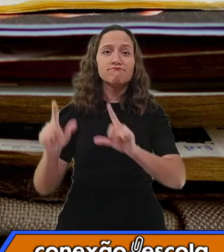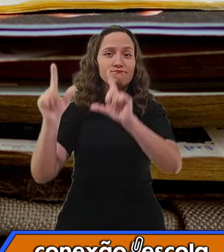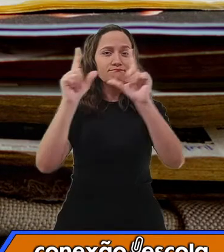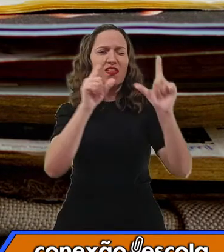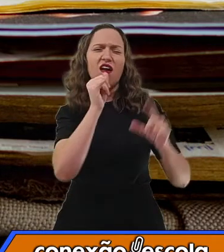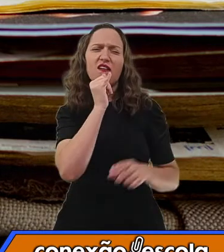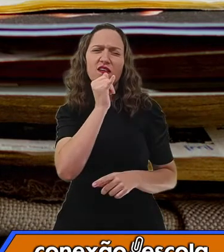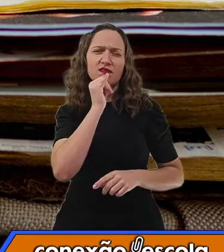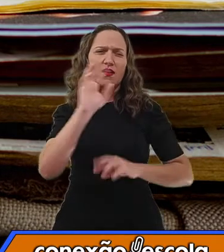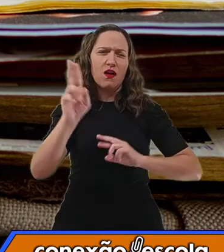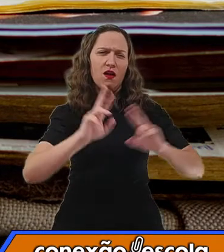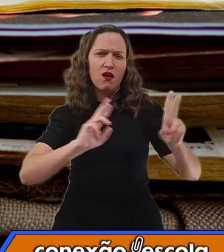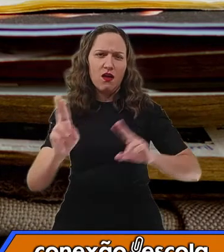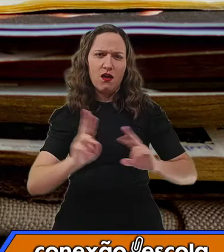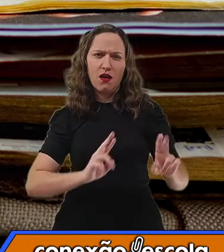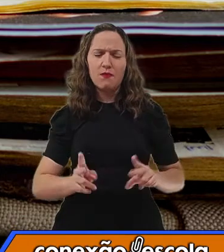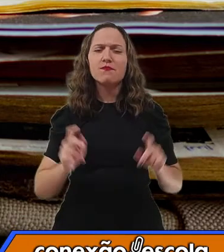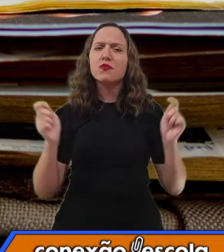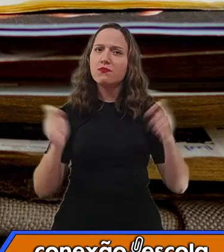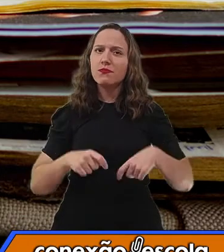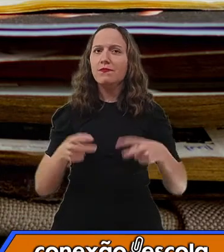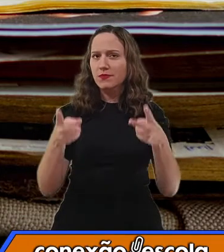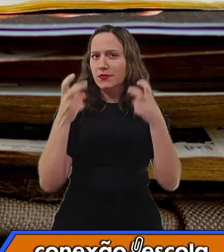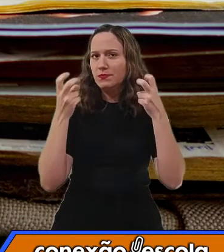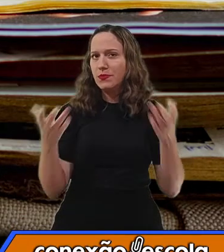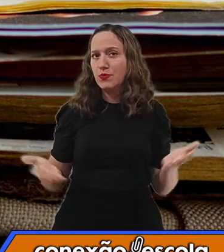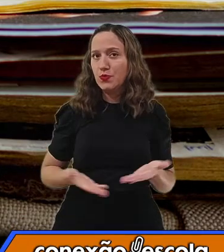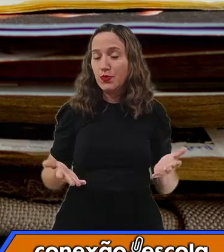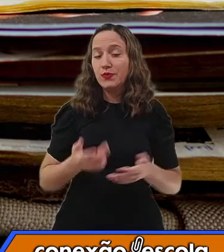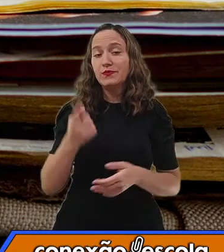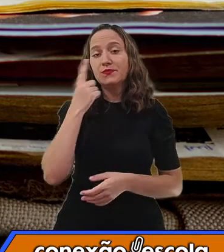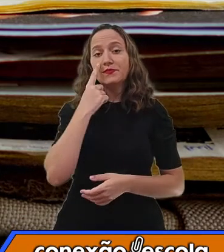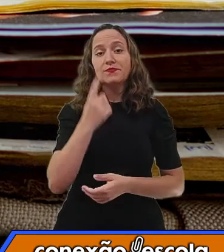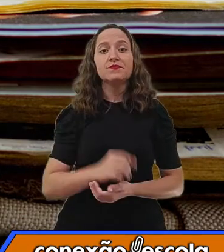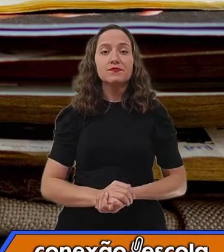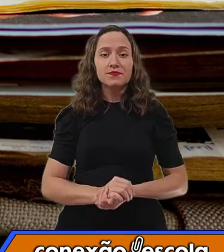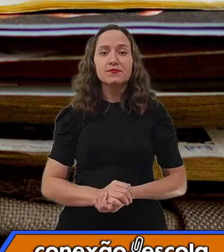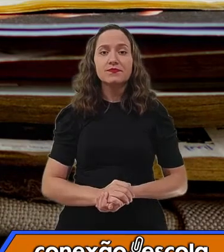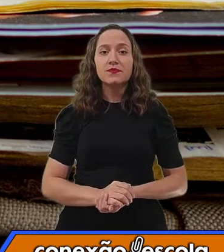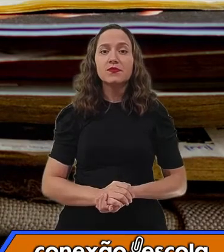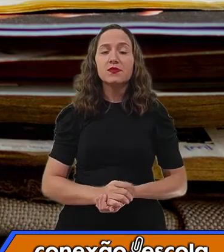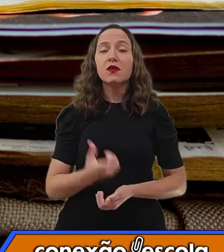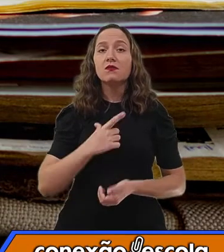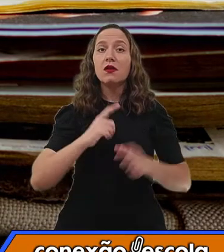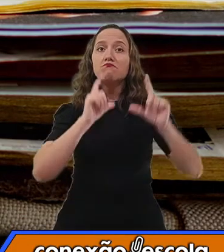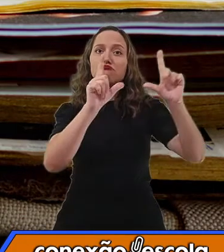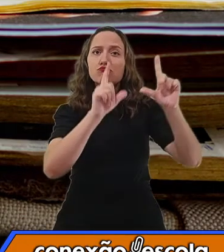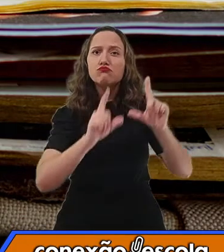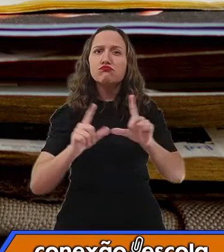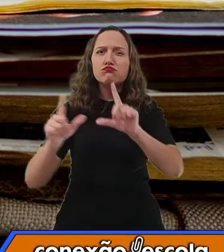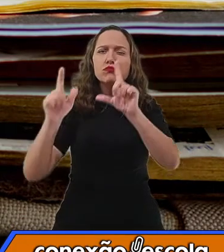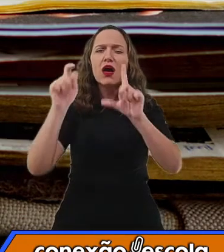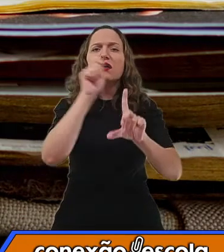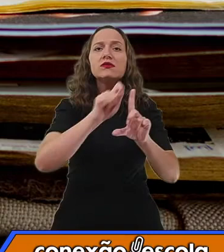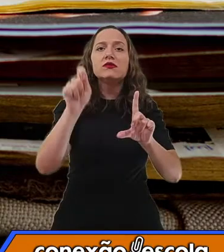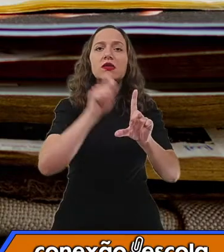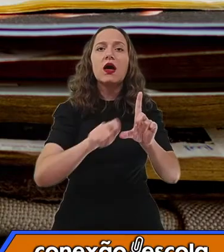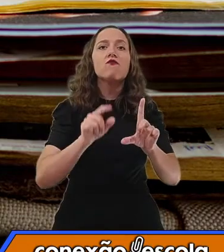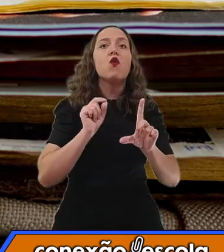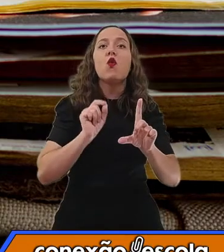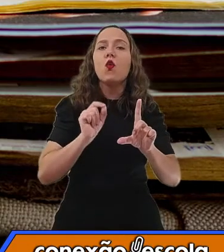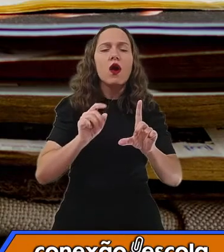exemplos, né? Que nós poderíamos ver agora, olha. A presença do texto instrucional prescritivo está